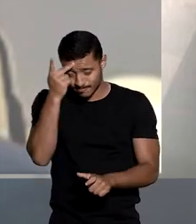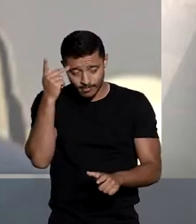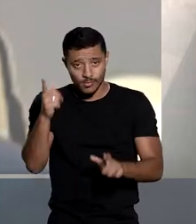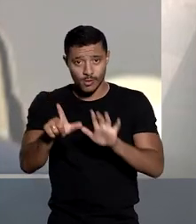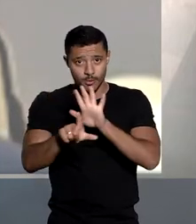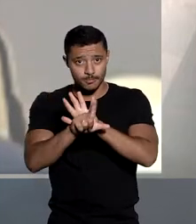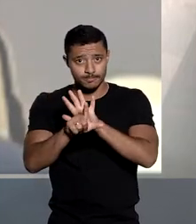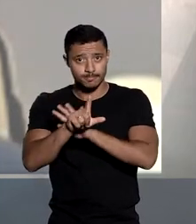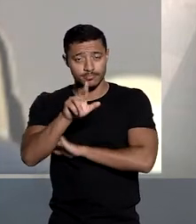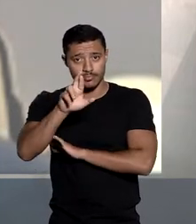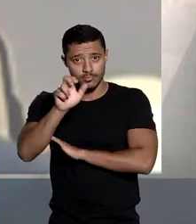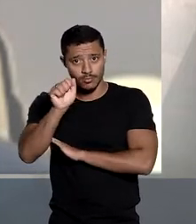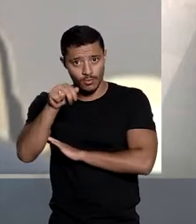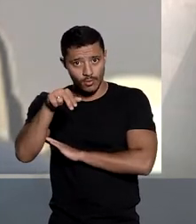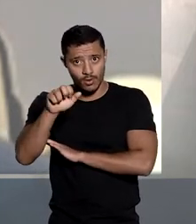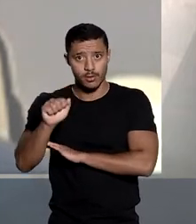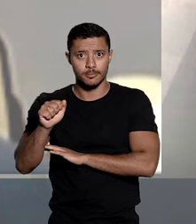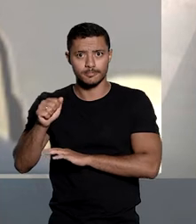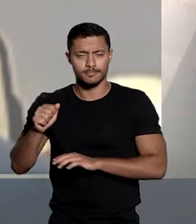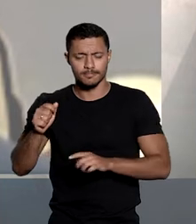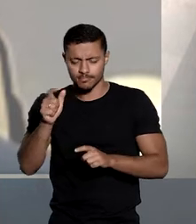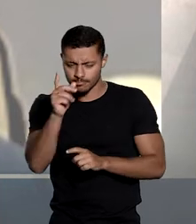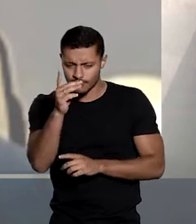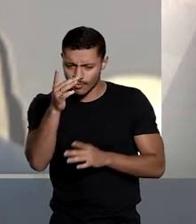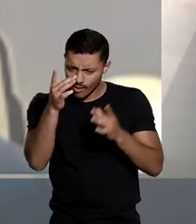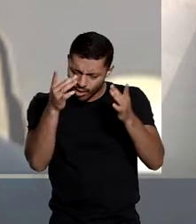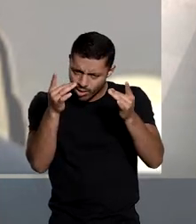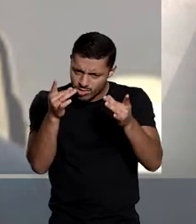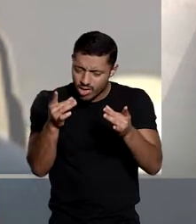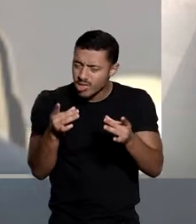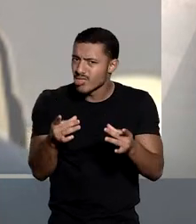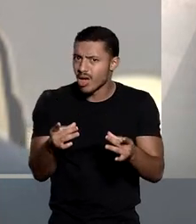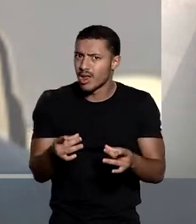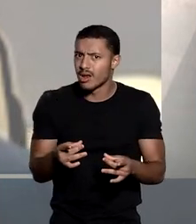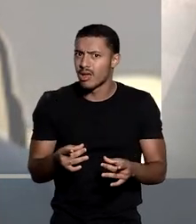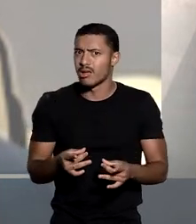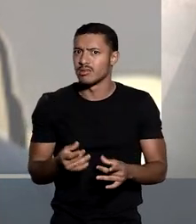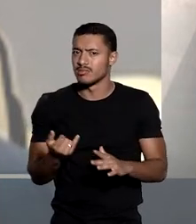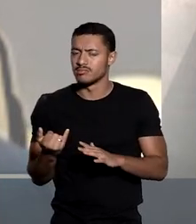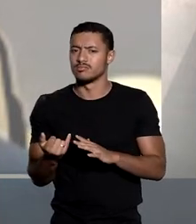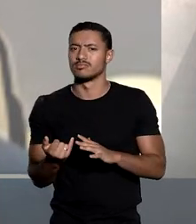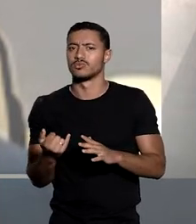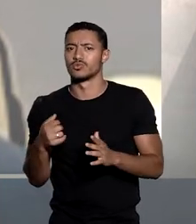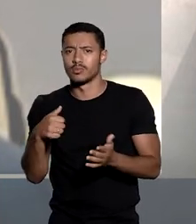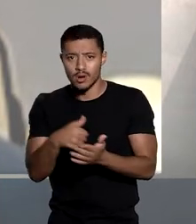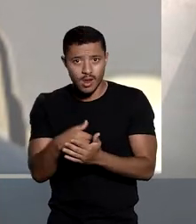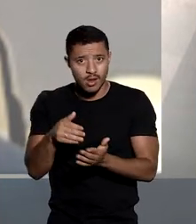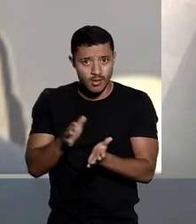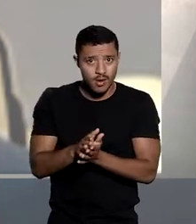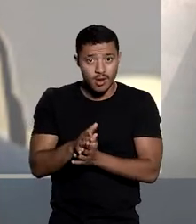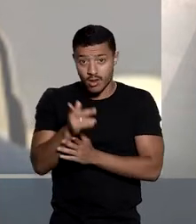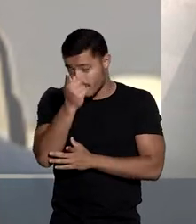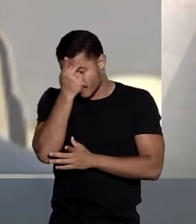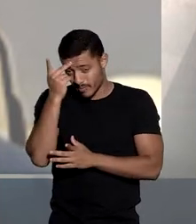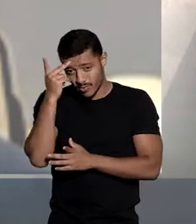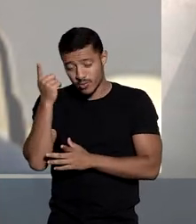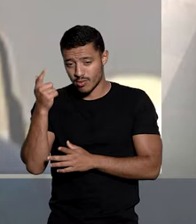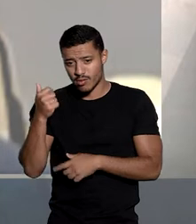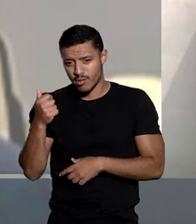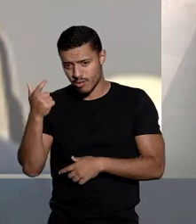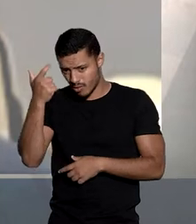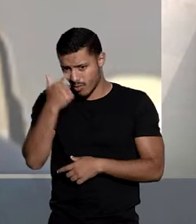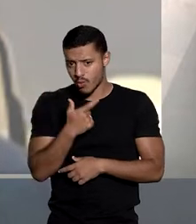Rouanet, a vantagem obtida é especificamente a redução do imposto de renda, e o autor é a pessoa que se